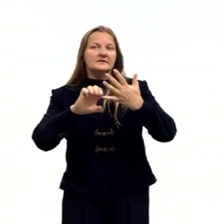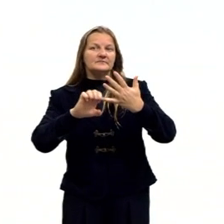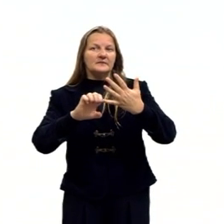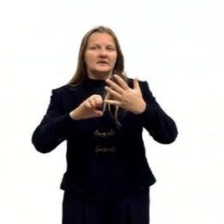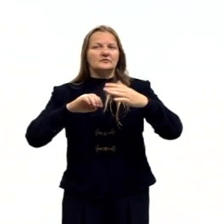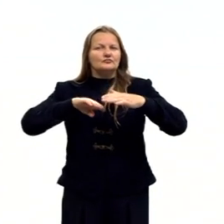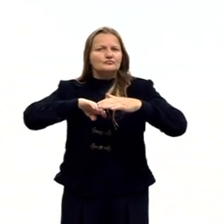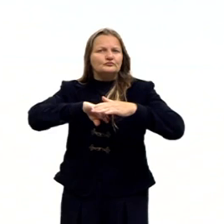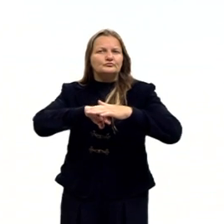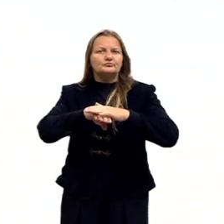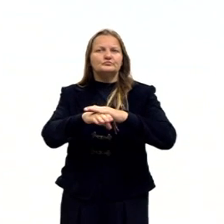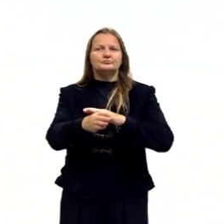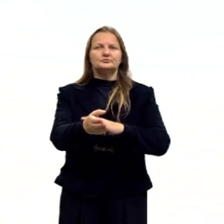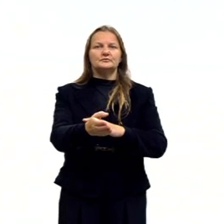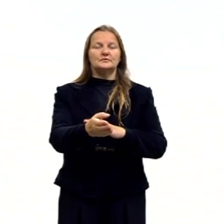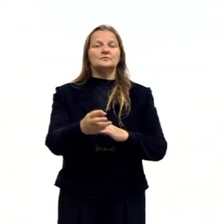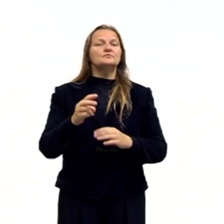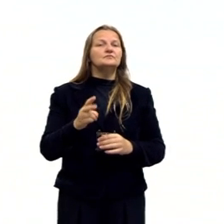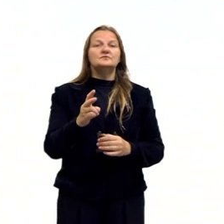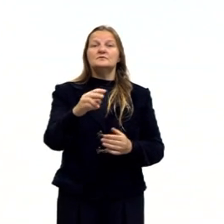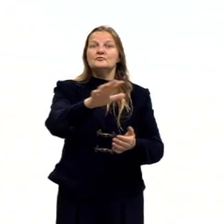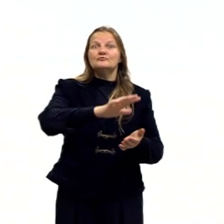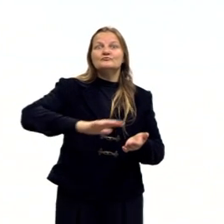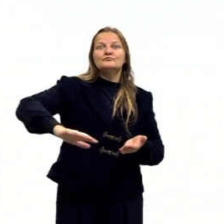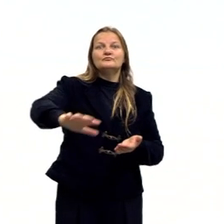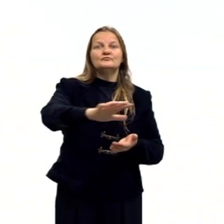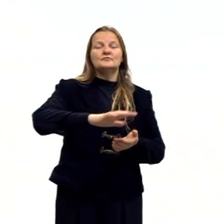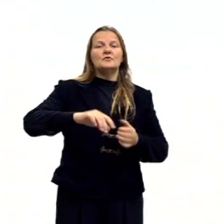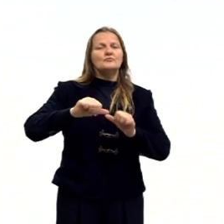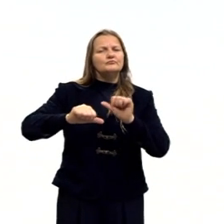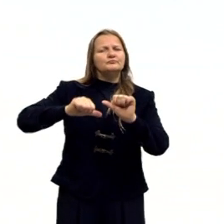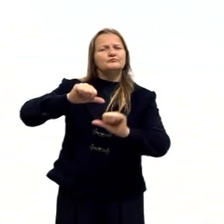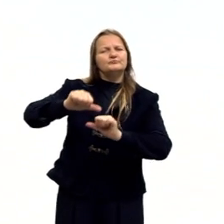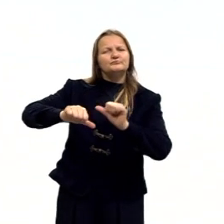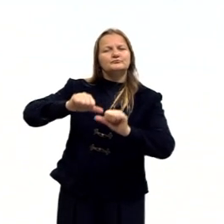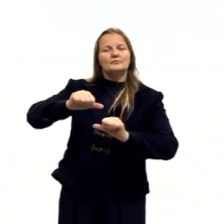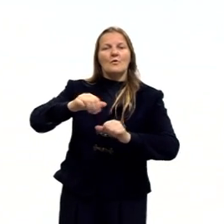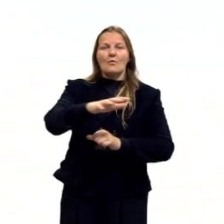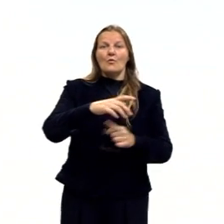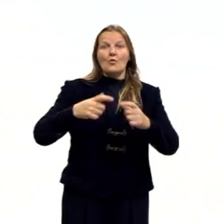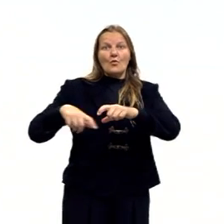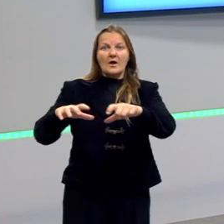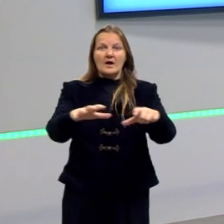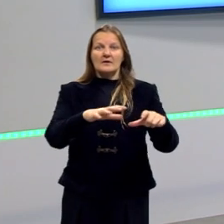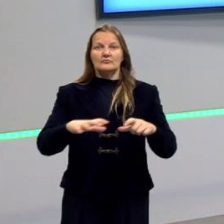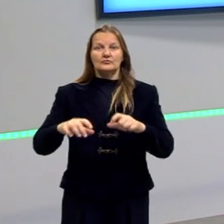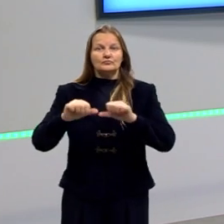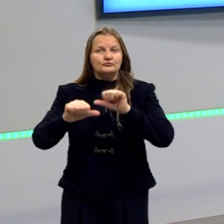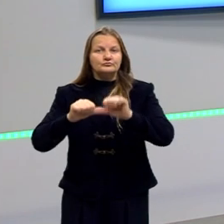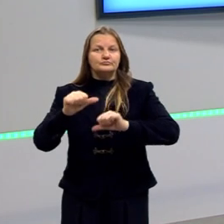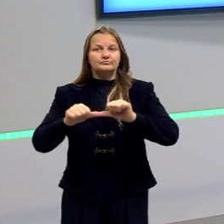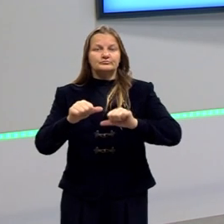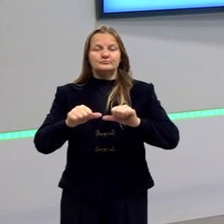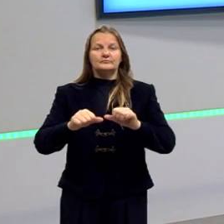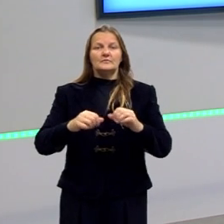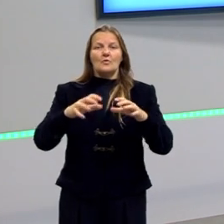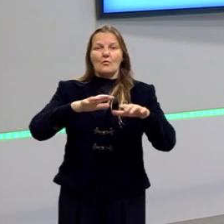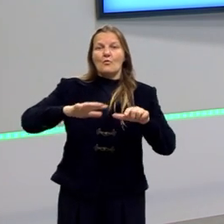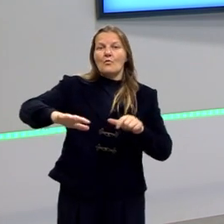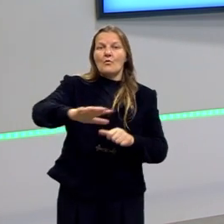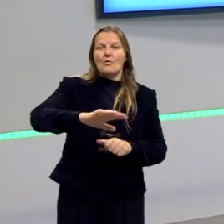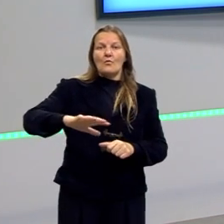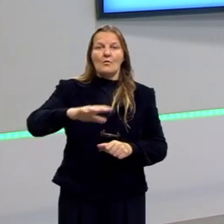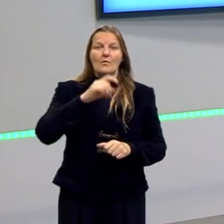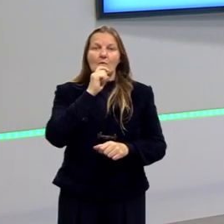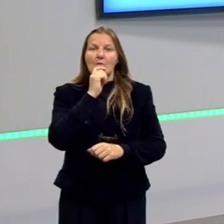a meios continuamente em transformação, tá? Então, o ambiente, ele